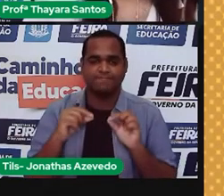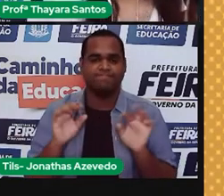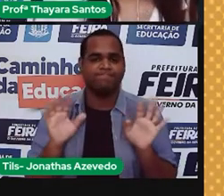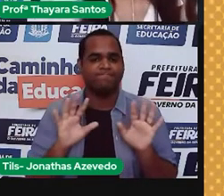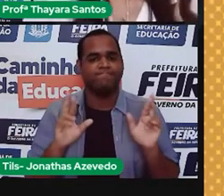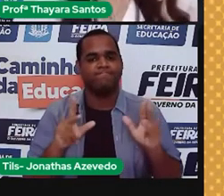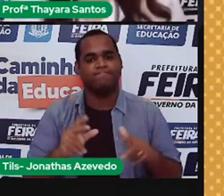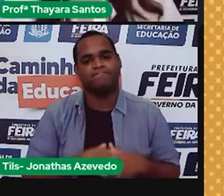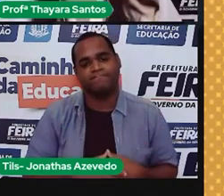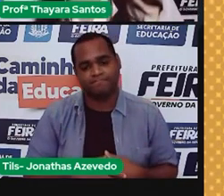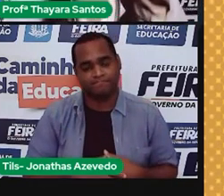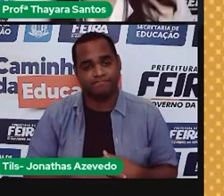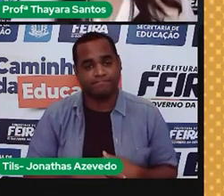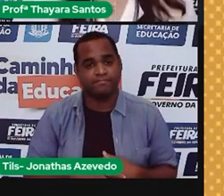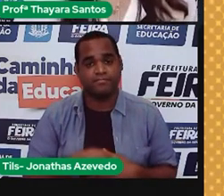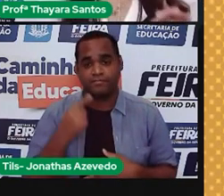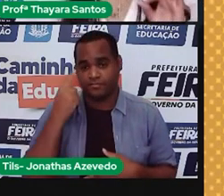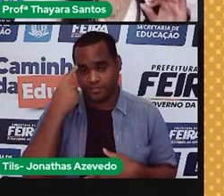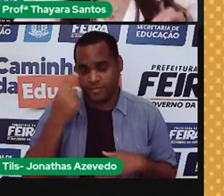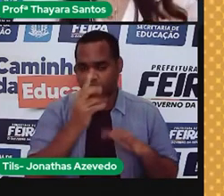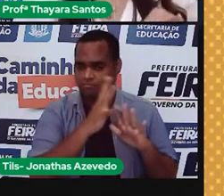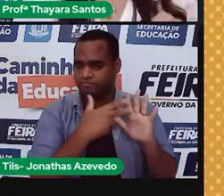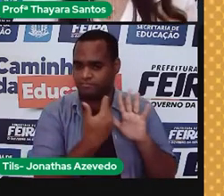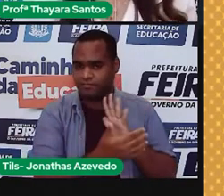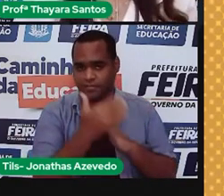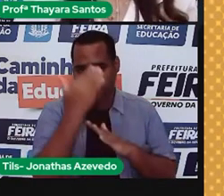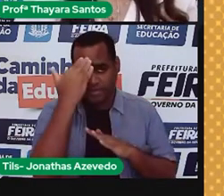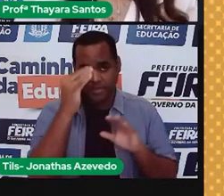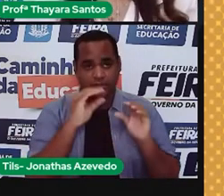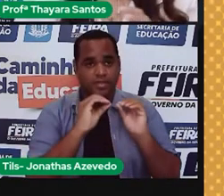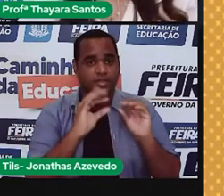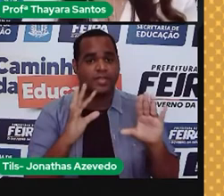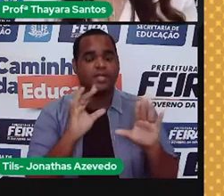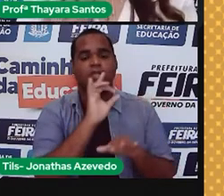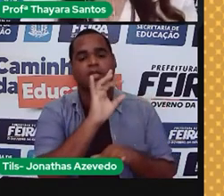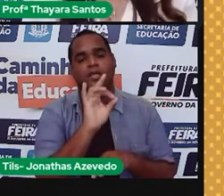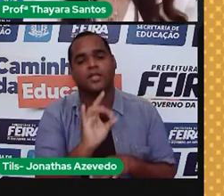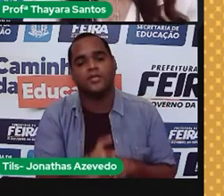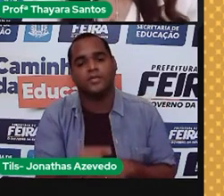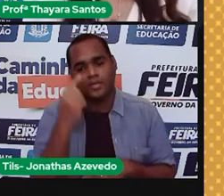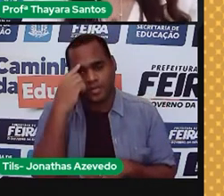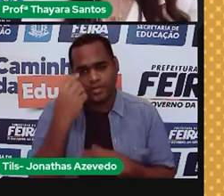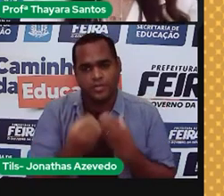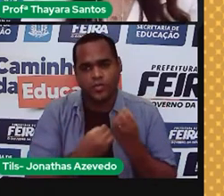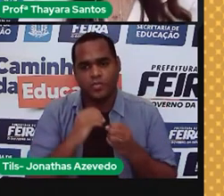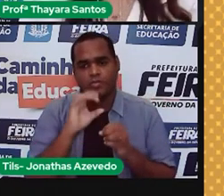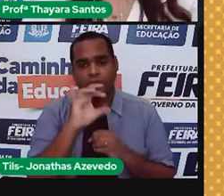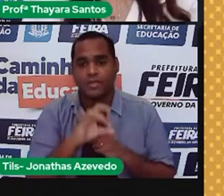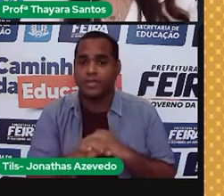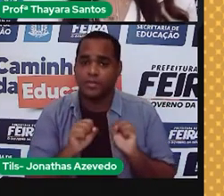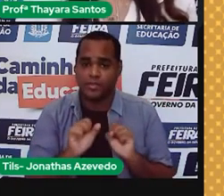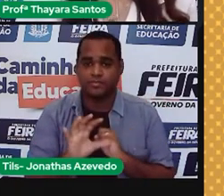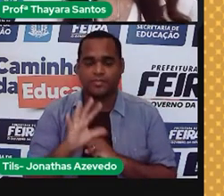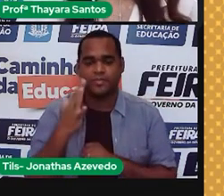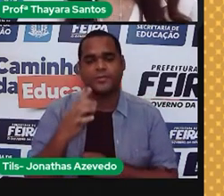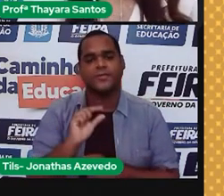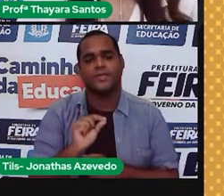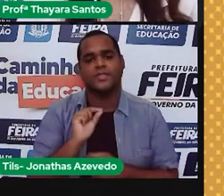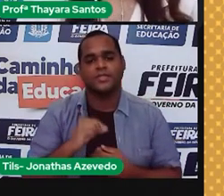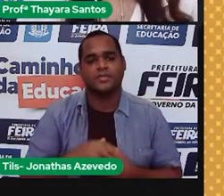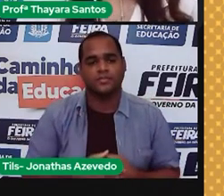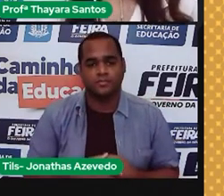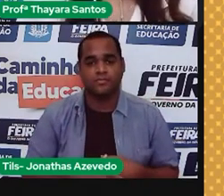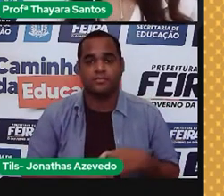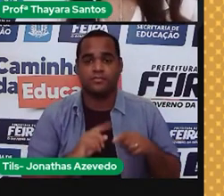Então, eu trouxe para vocês aqui para vocês entenderem o valor e como é que na prática isso nos afeta. Vamos lá. Quando a